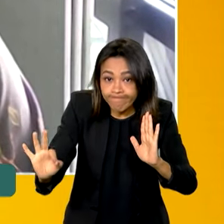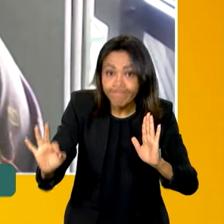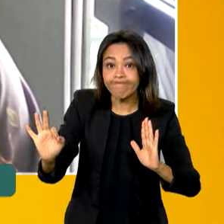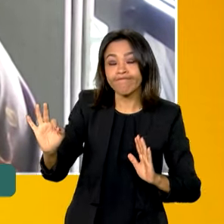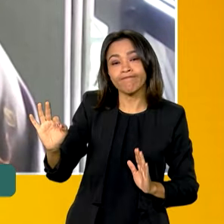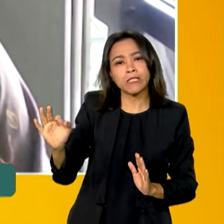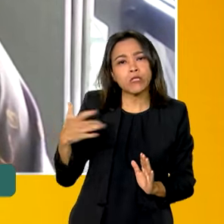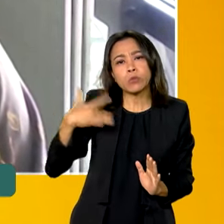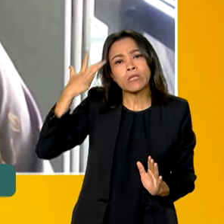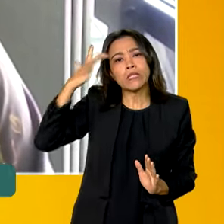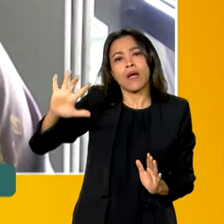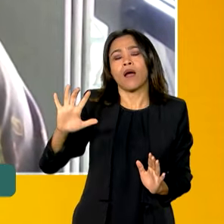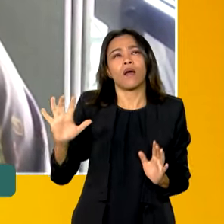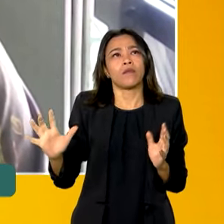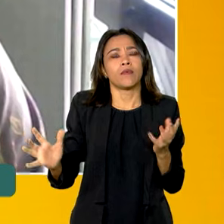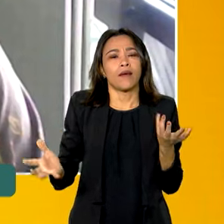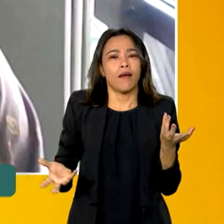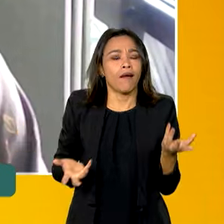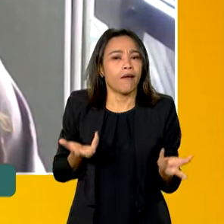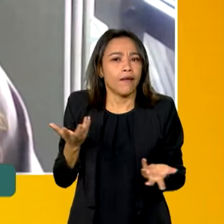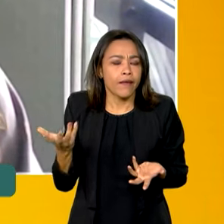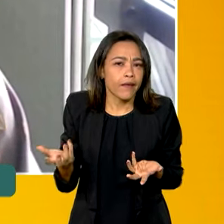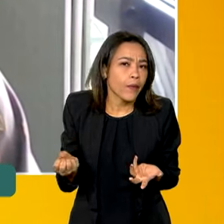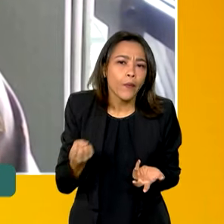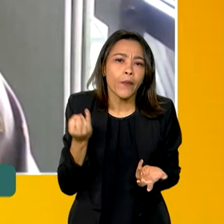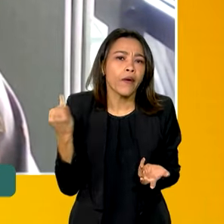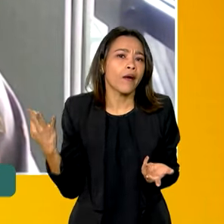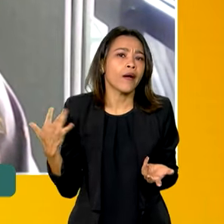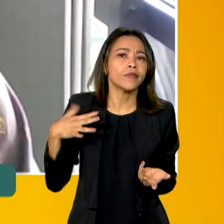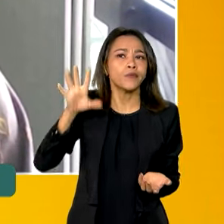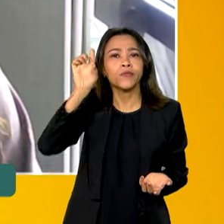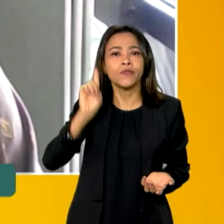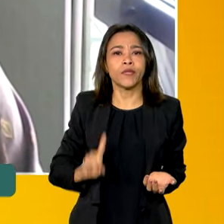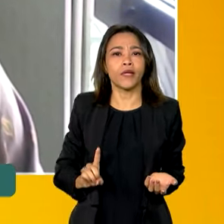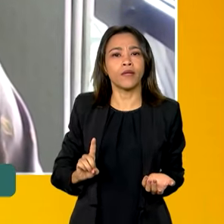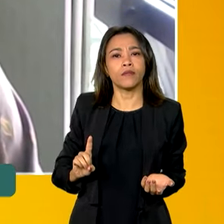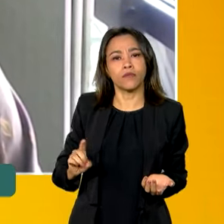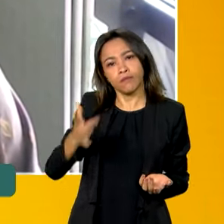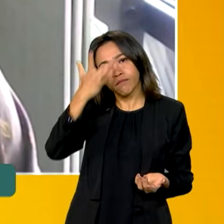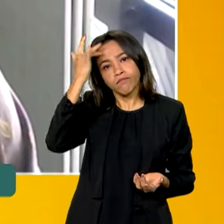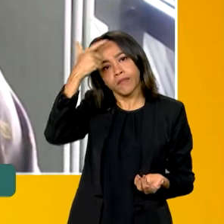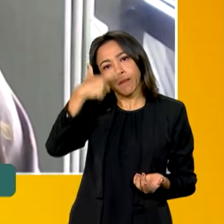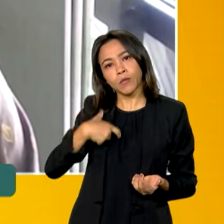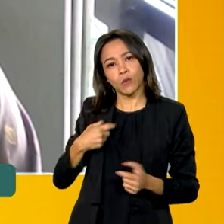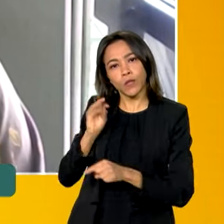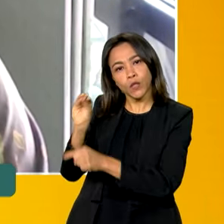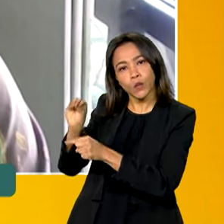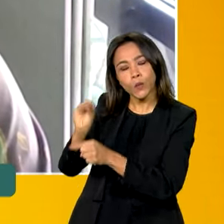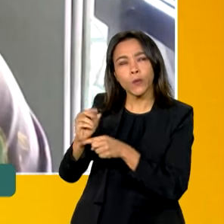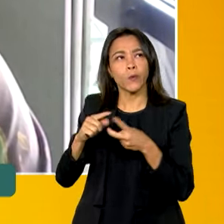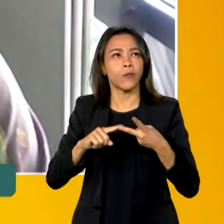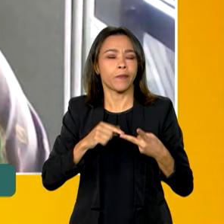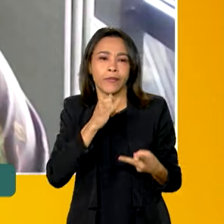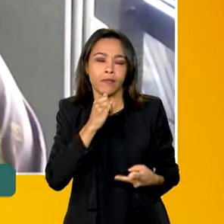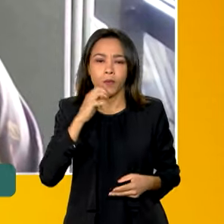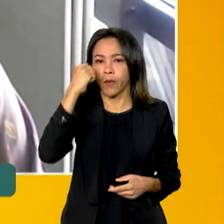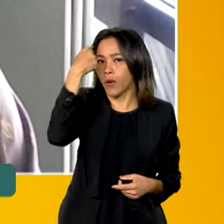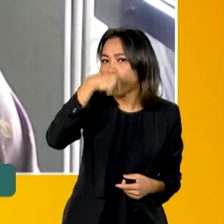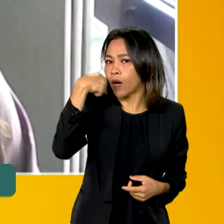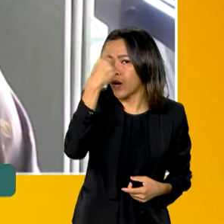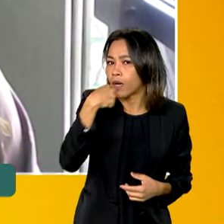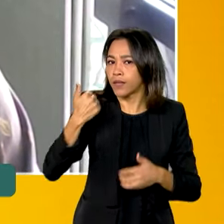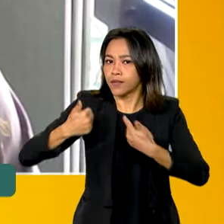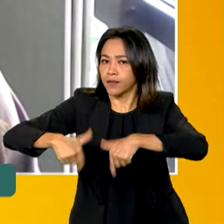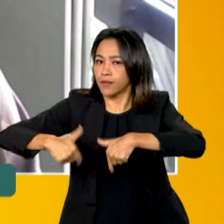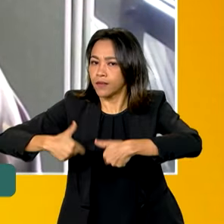não se tem explícito quais são os direitos do cuidador, em termos de hora de trabalho, em